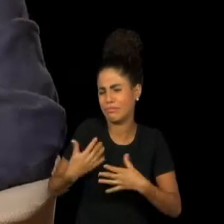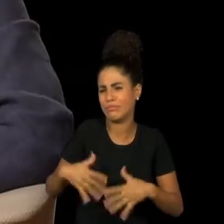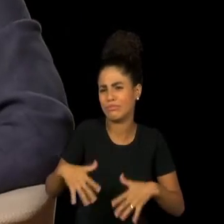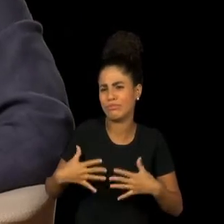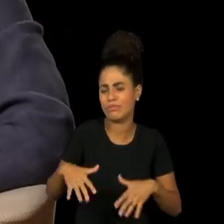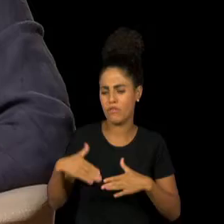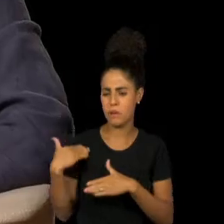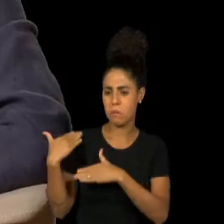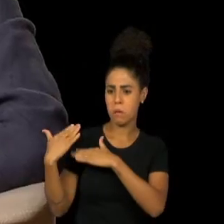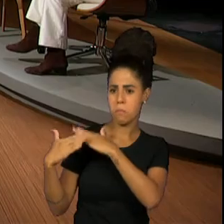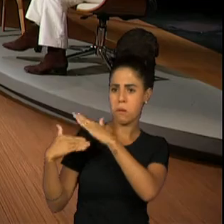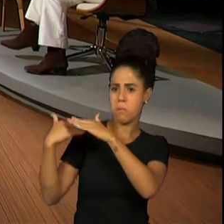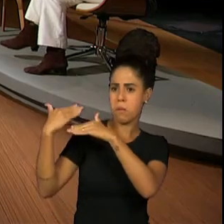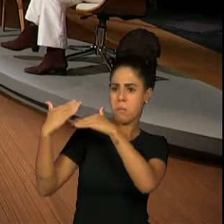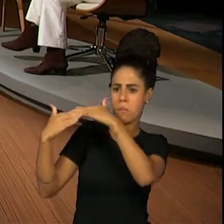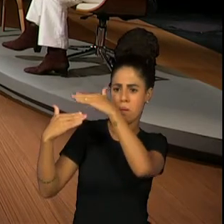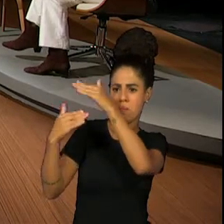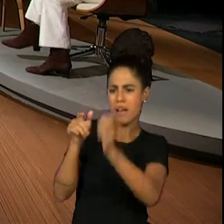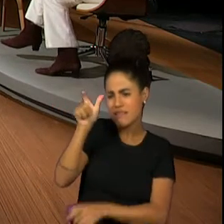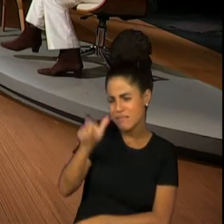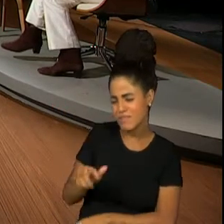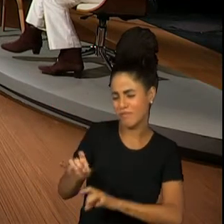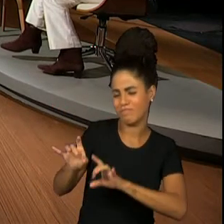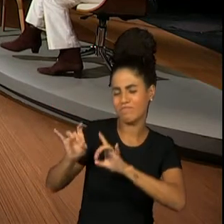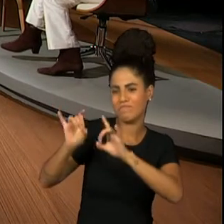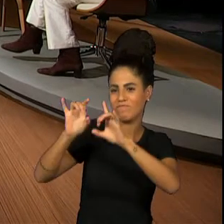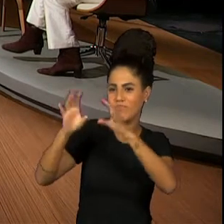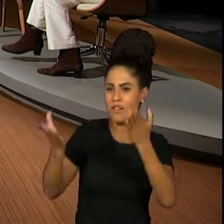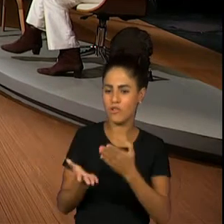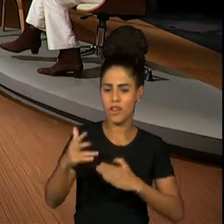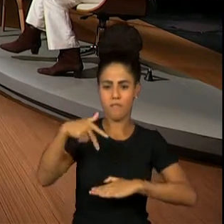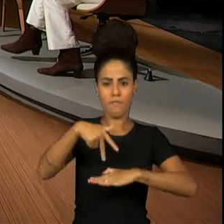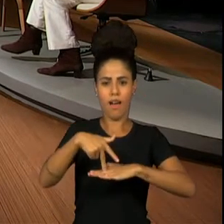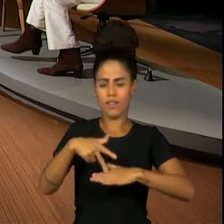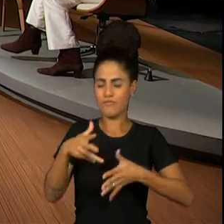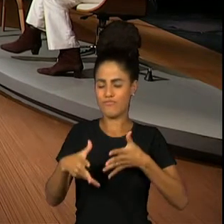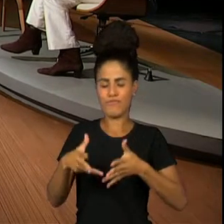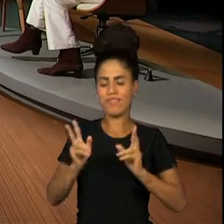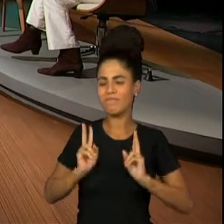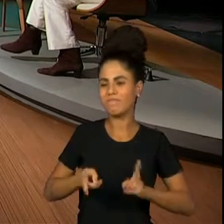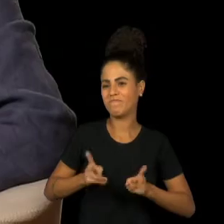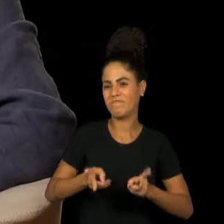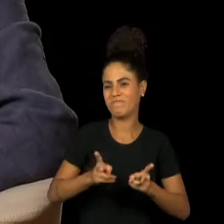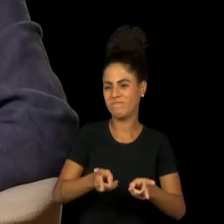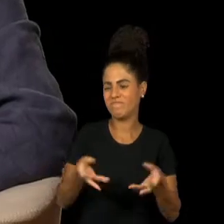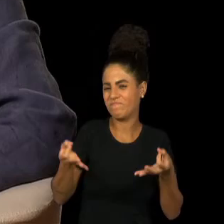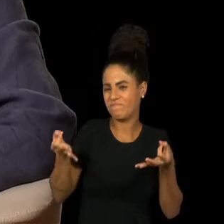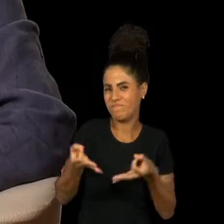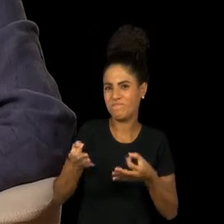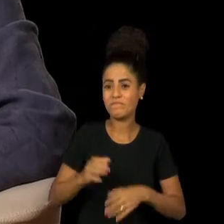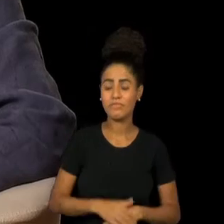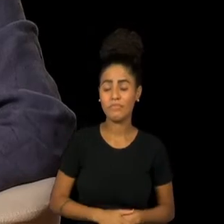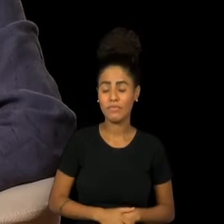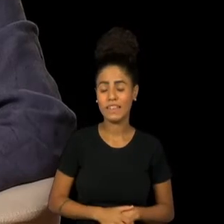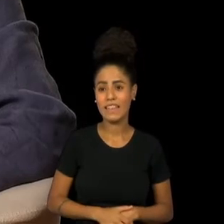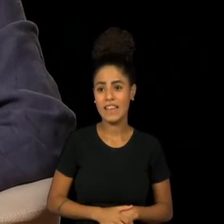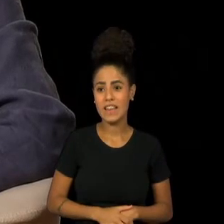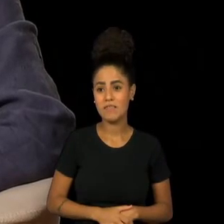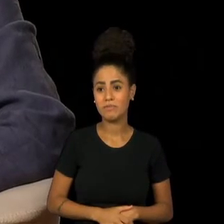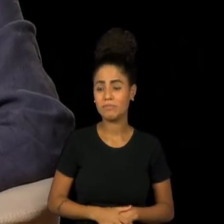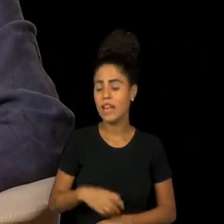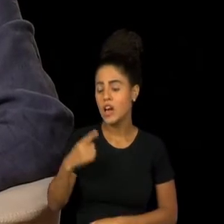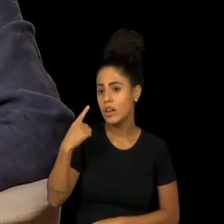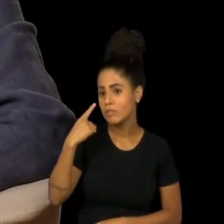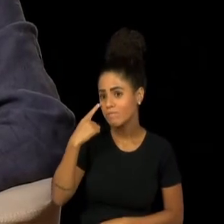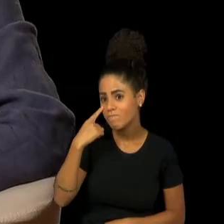essa personalidade maravilhosa que ele tem no palco e tudo que ele faz. Olha, Ari, acho que o que me marcou e